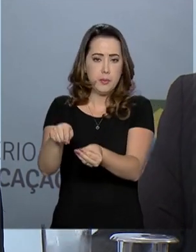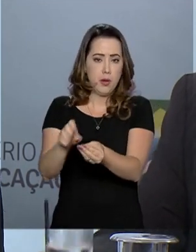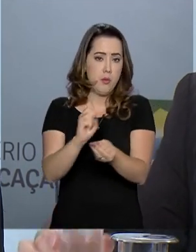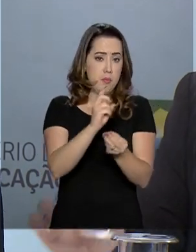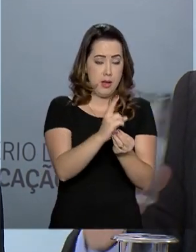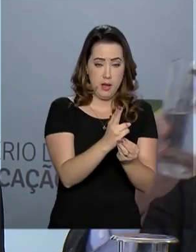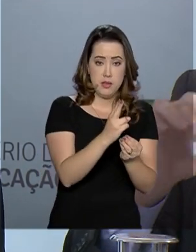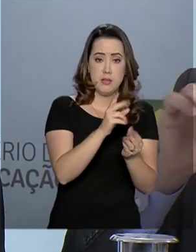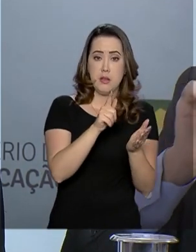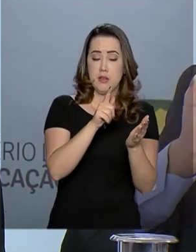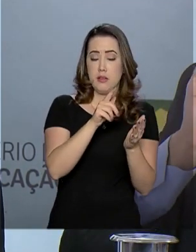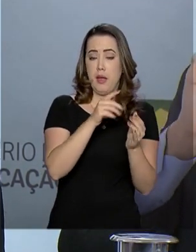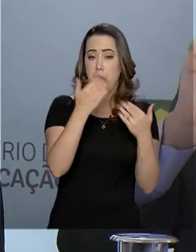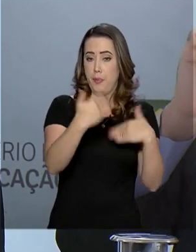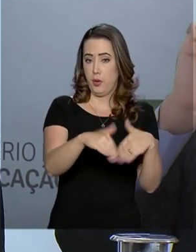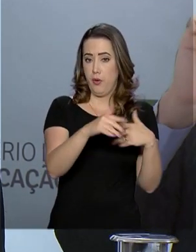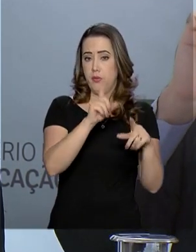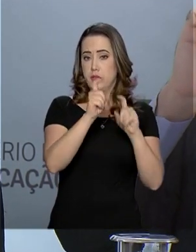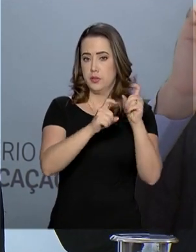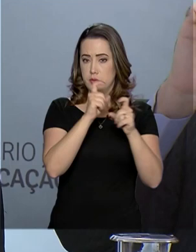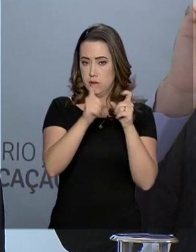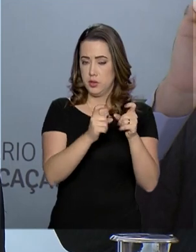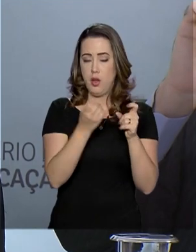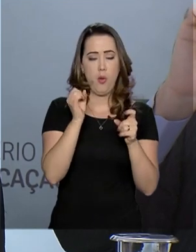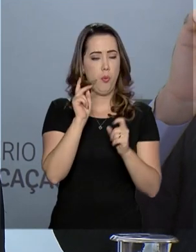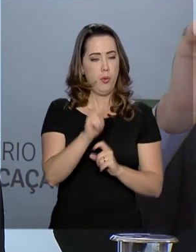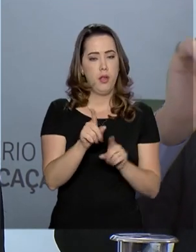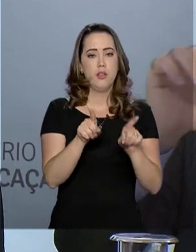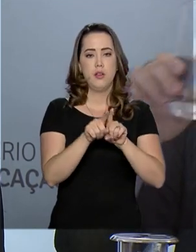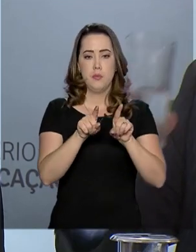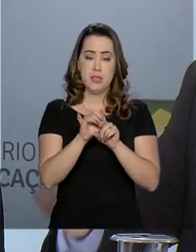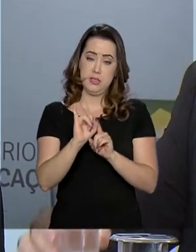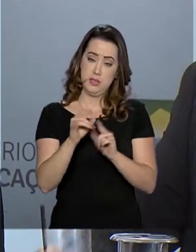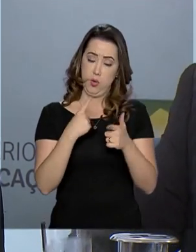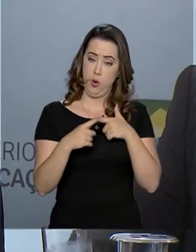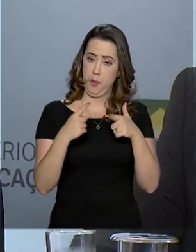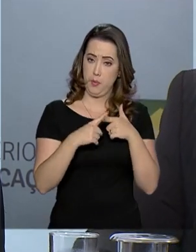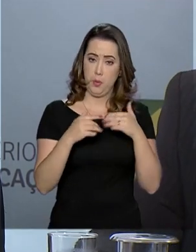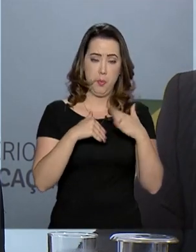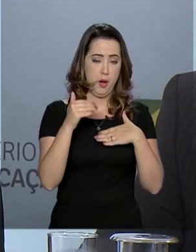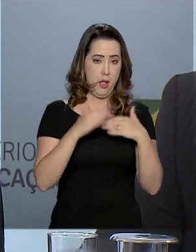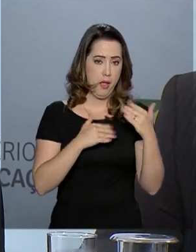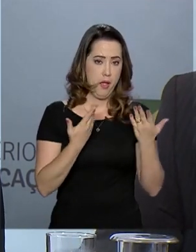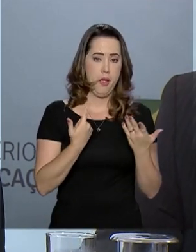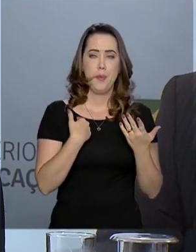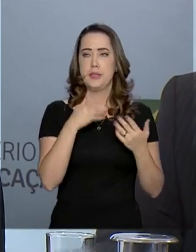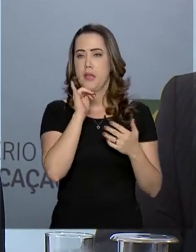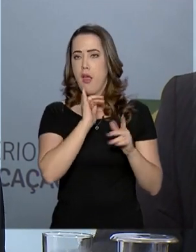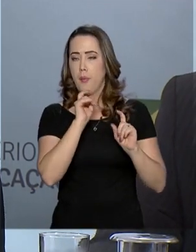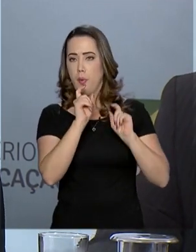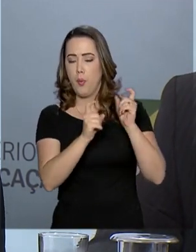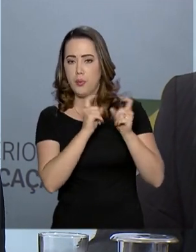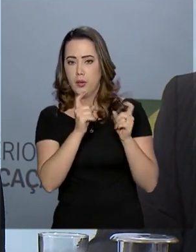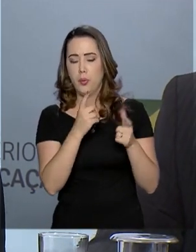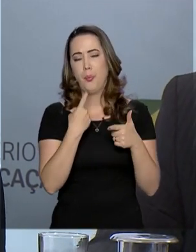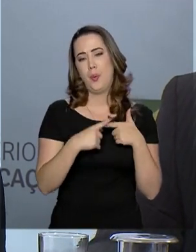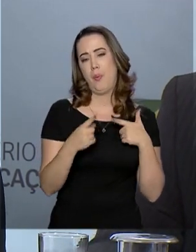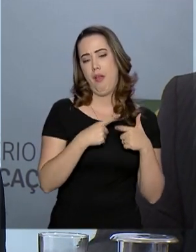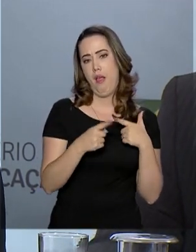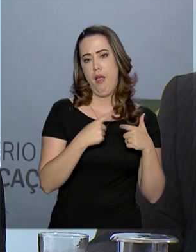prejudicado. Porque se tiver algum problema de logística na realização do exame digital, o computador deu problema, se ele não conseguir